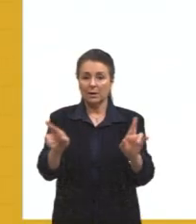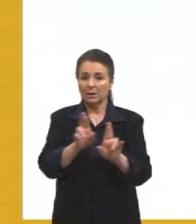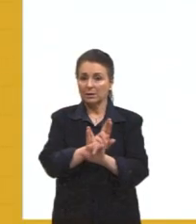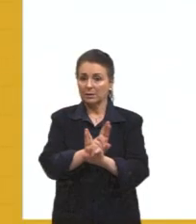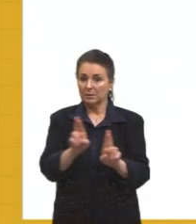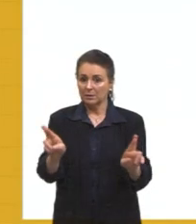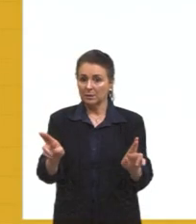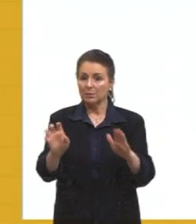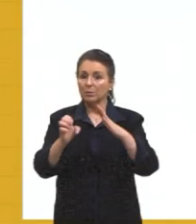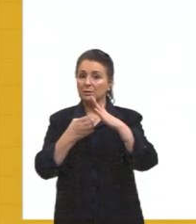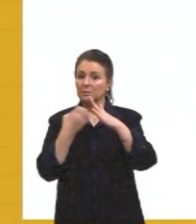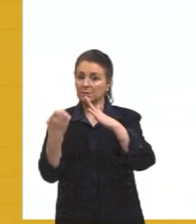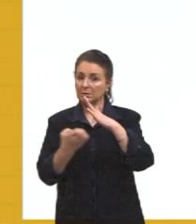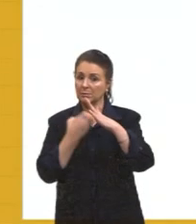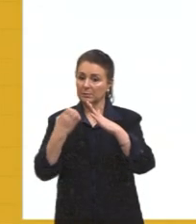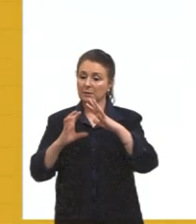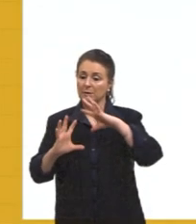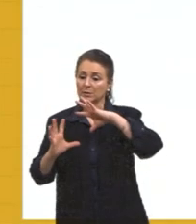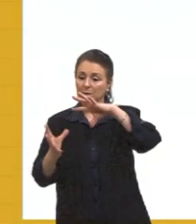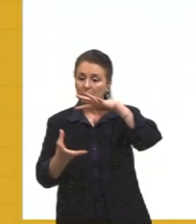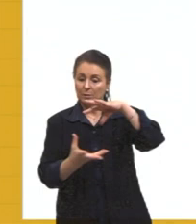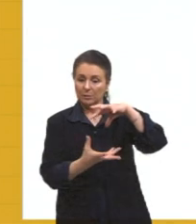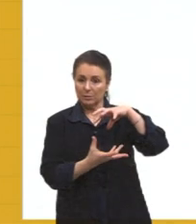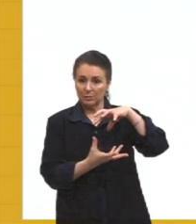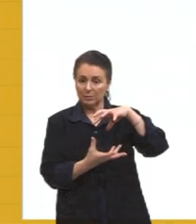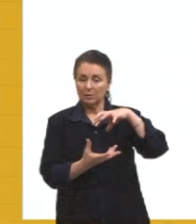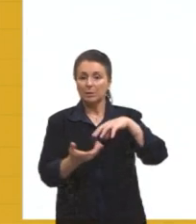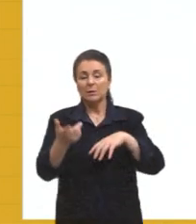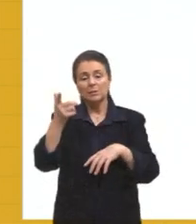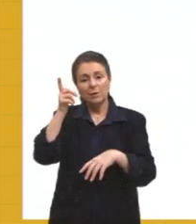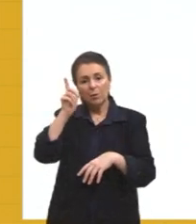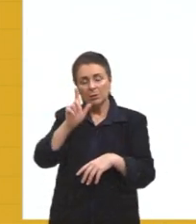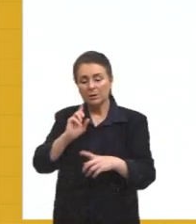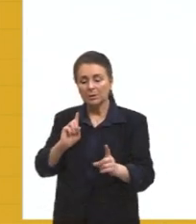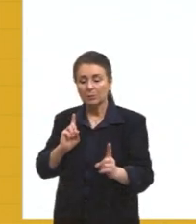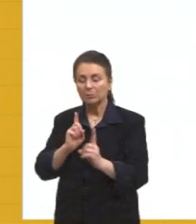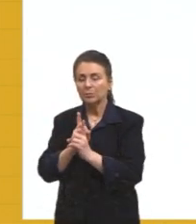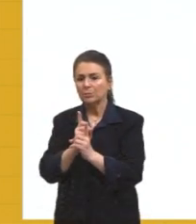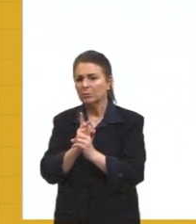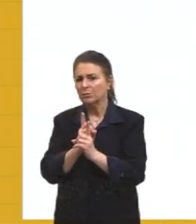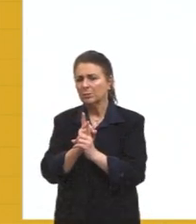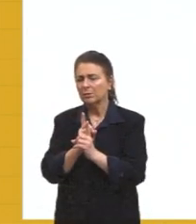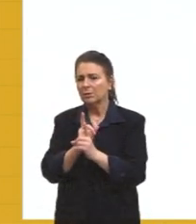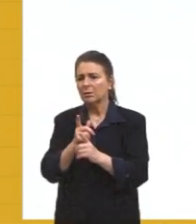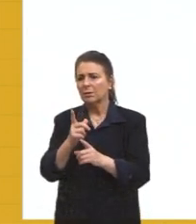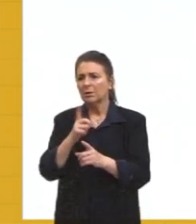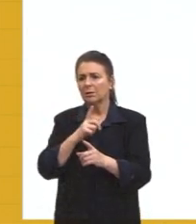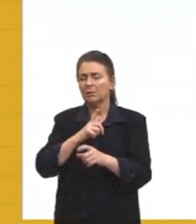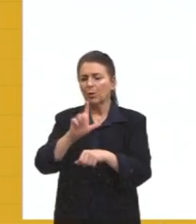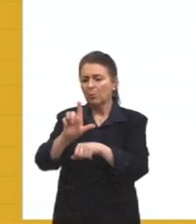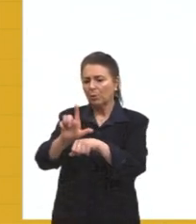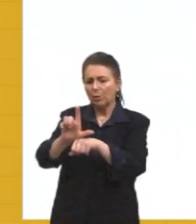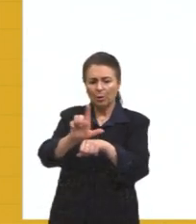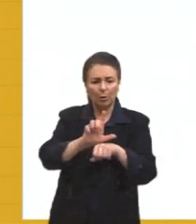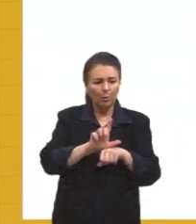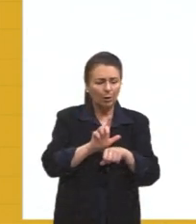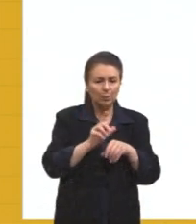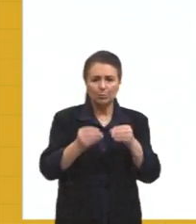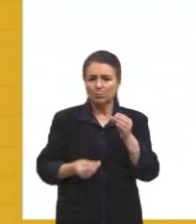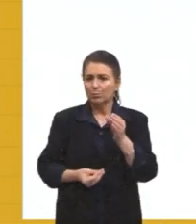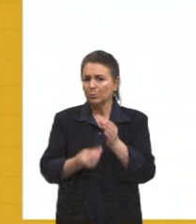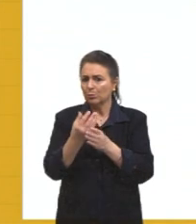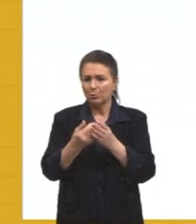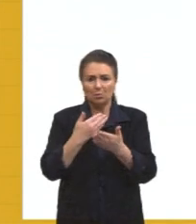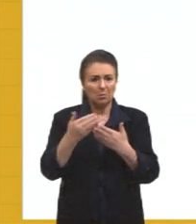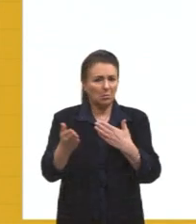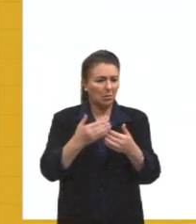empresas globais, né, que a gente consegue achar alguma loja, algum produto deles em qualquer